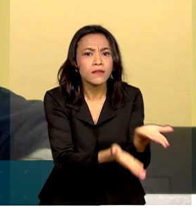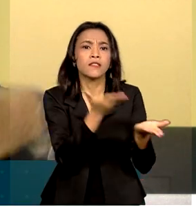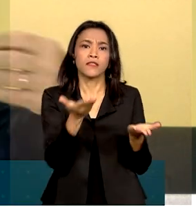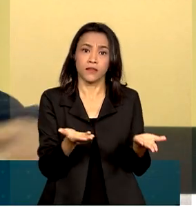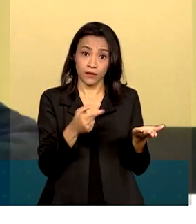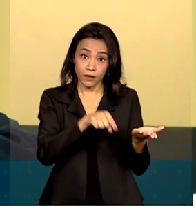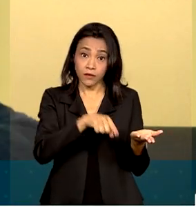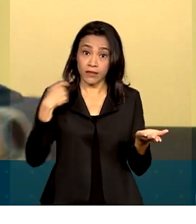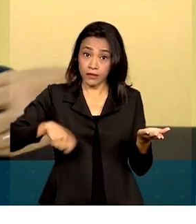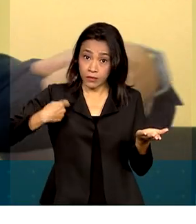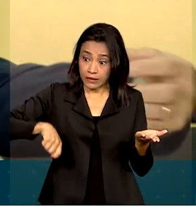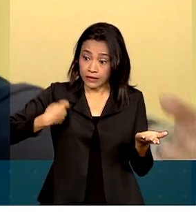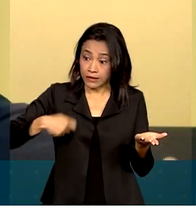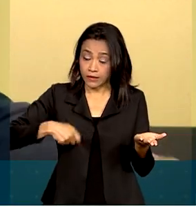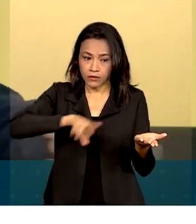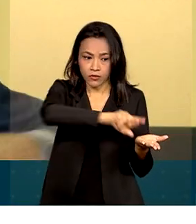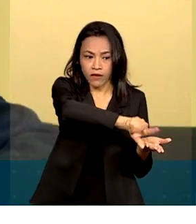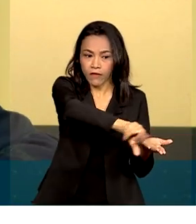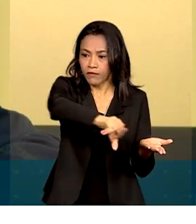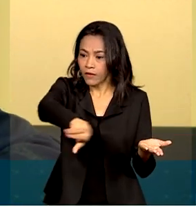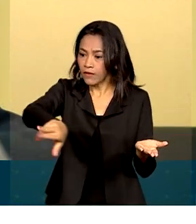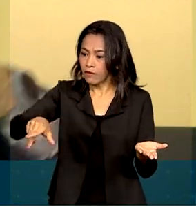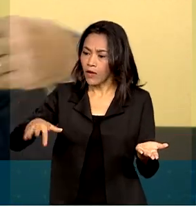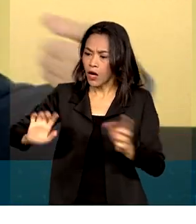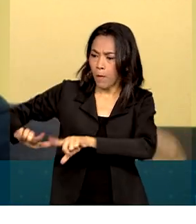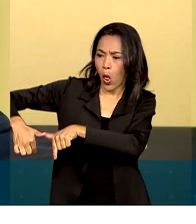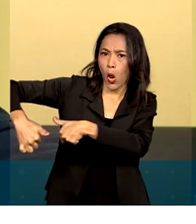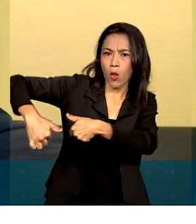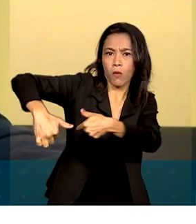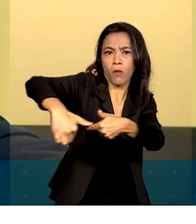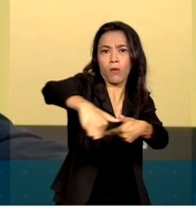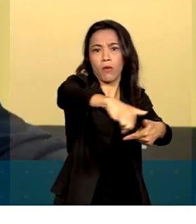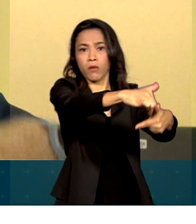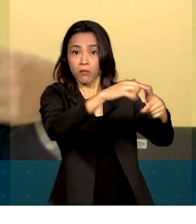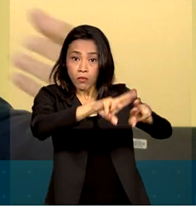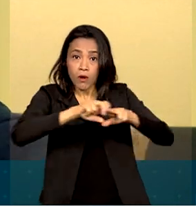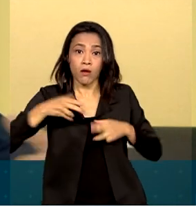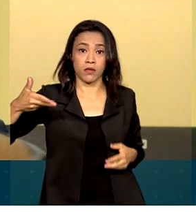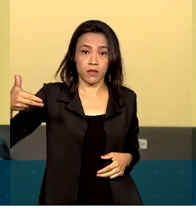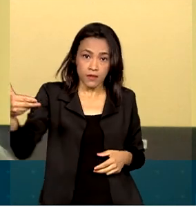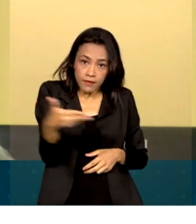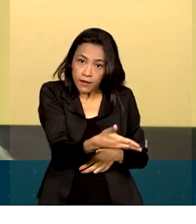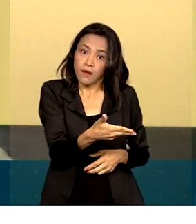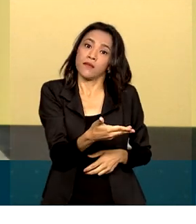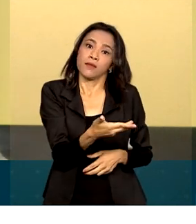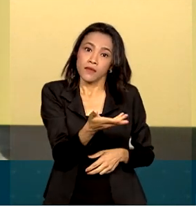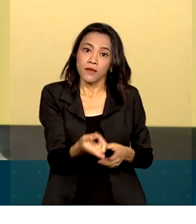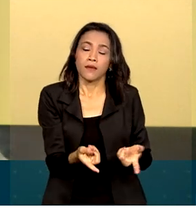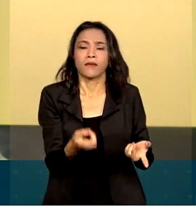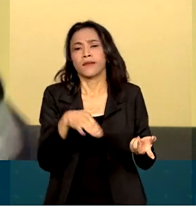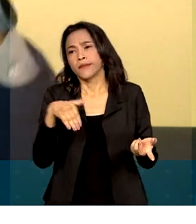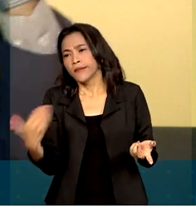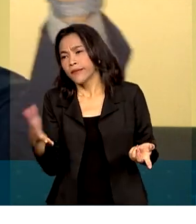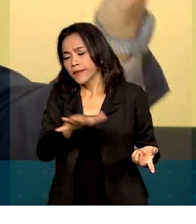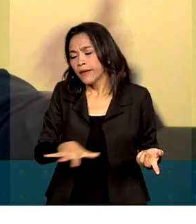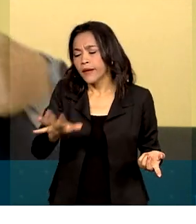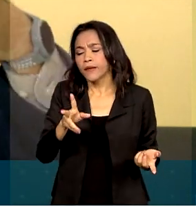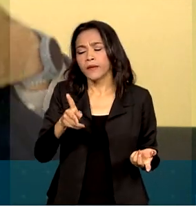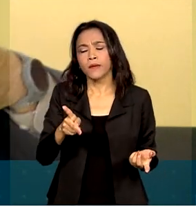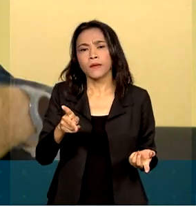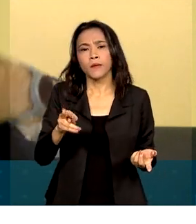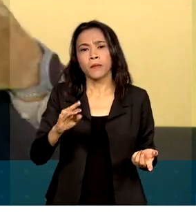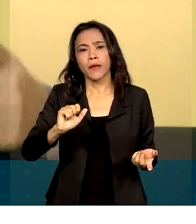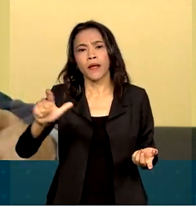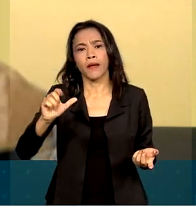necessário, necessário toda uma cadeia de valor que resulta dessa atividade que vai ser implementada, seja na área do pré-sal e